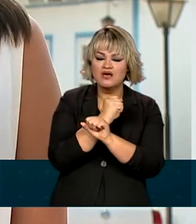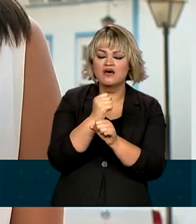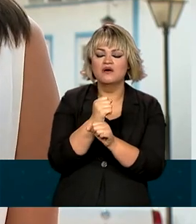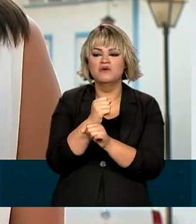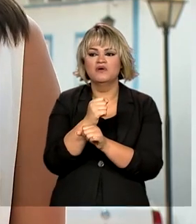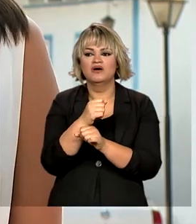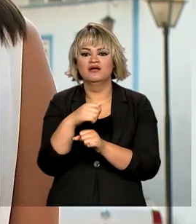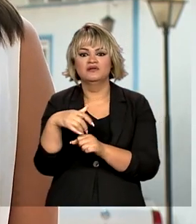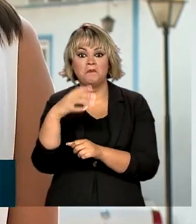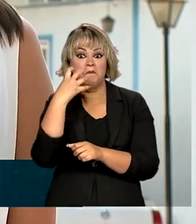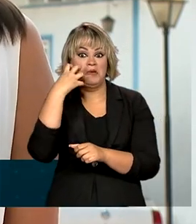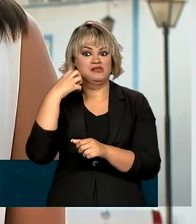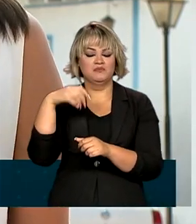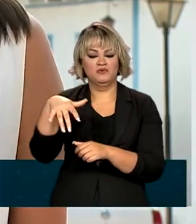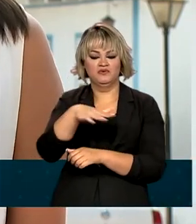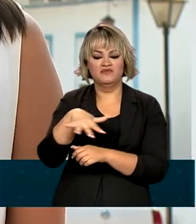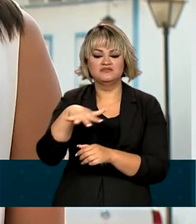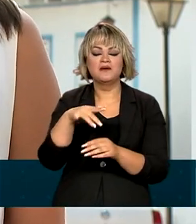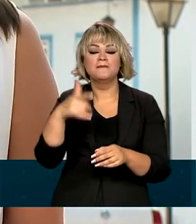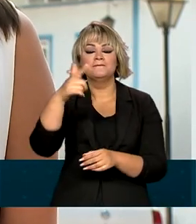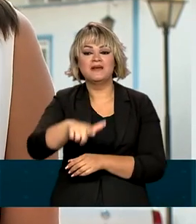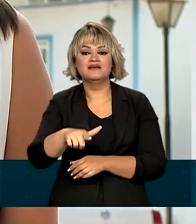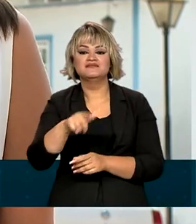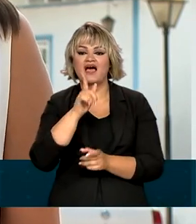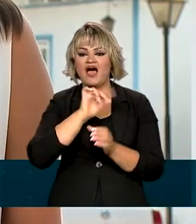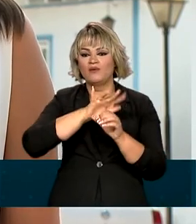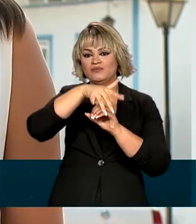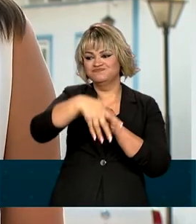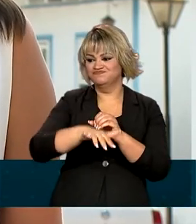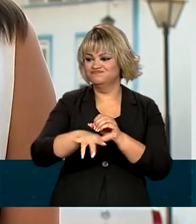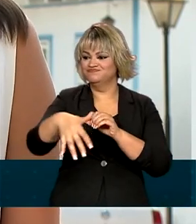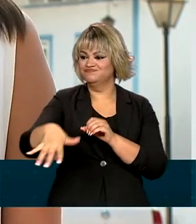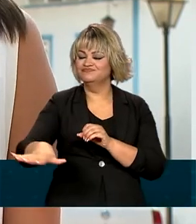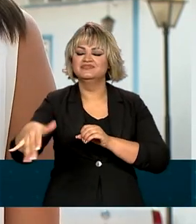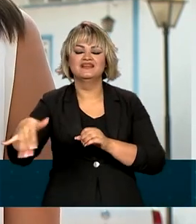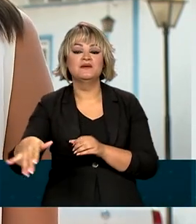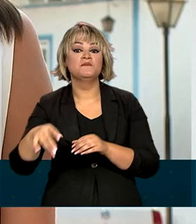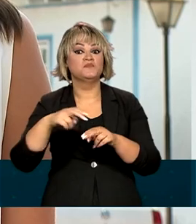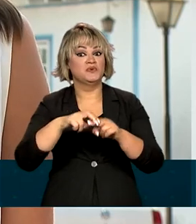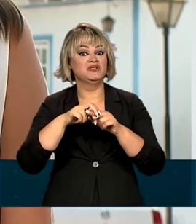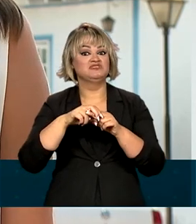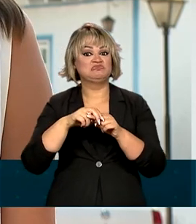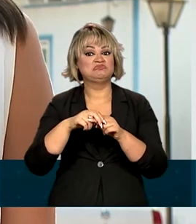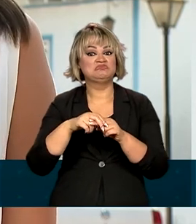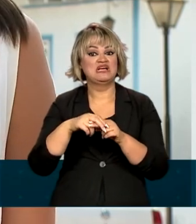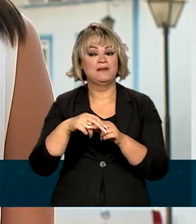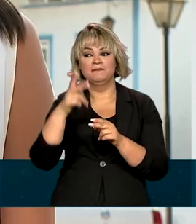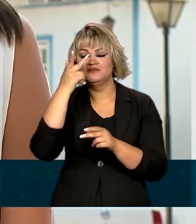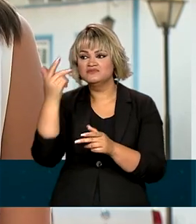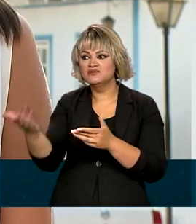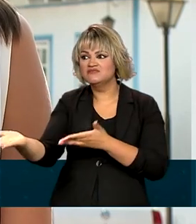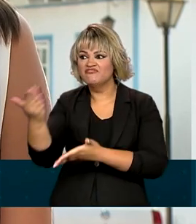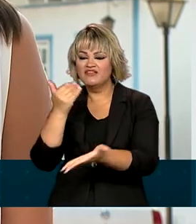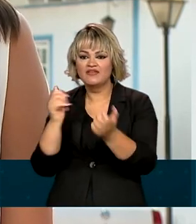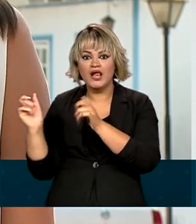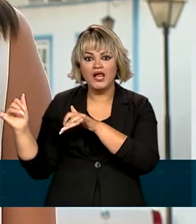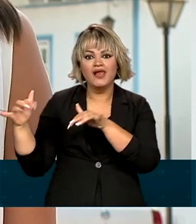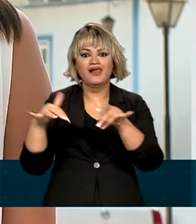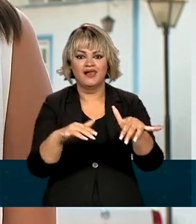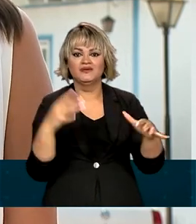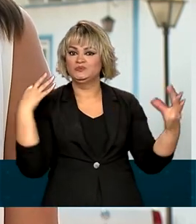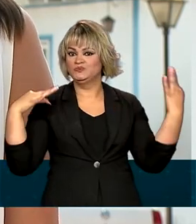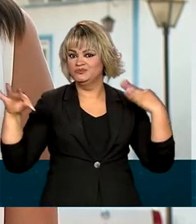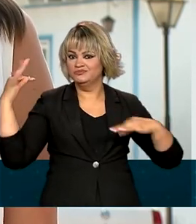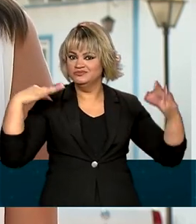patrimônio material e imaterial, mas também das cachoeiras. Isso faz com que a cidade de Pirinópolis atraia uma grande quantidade de